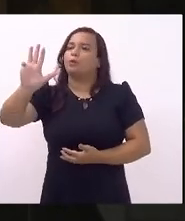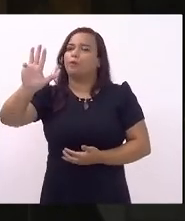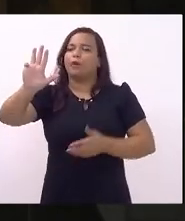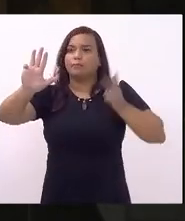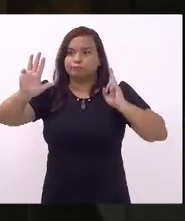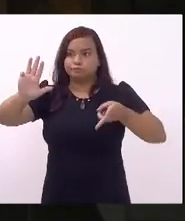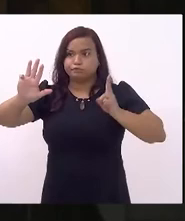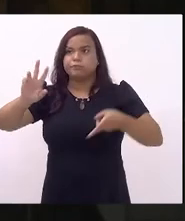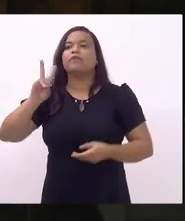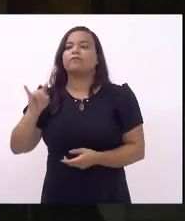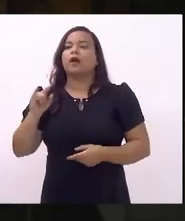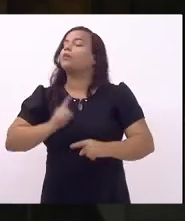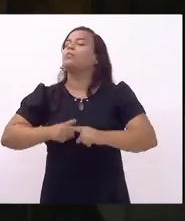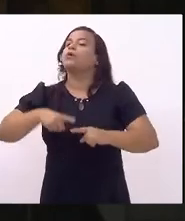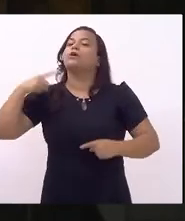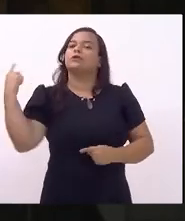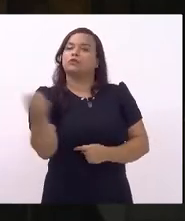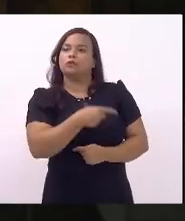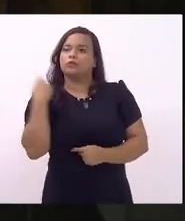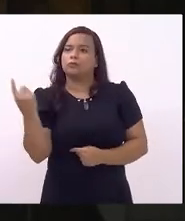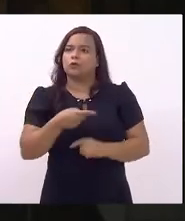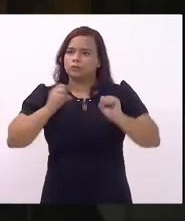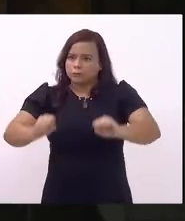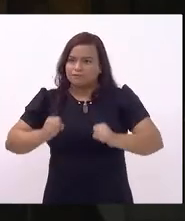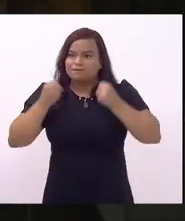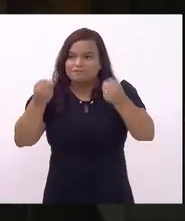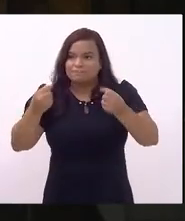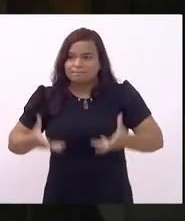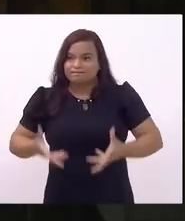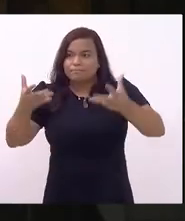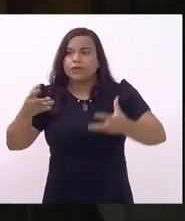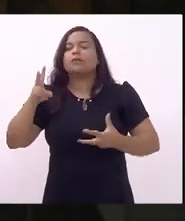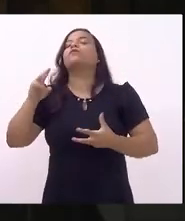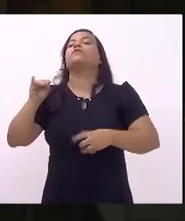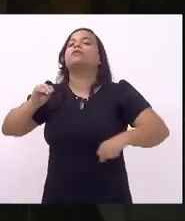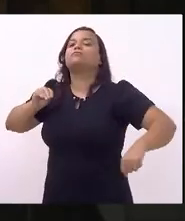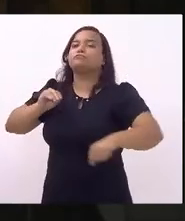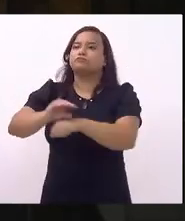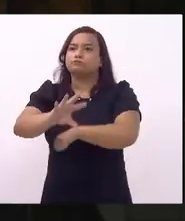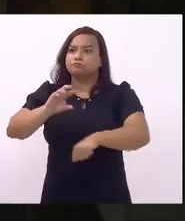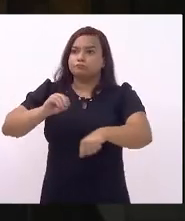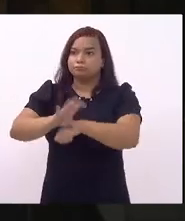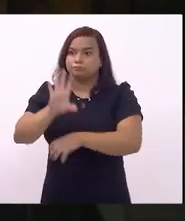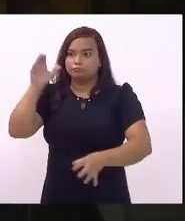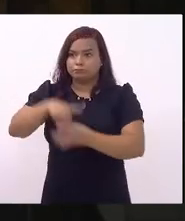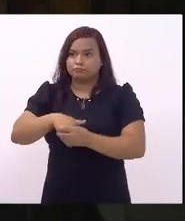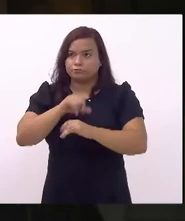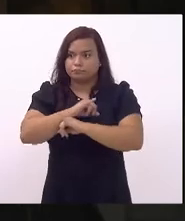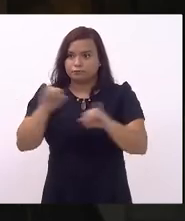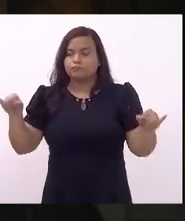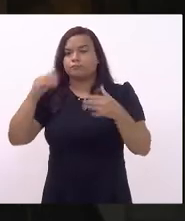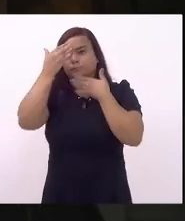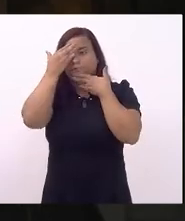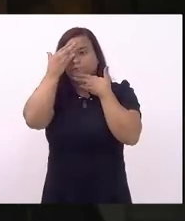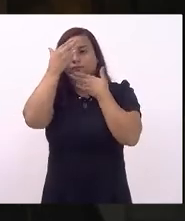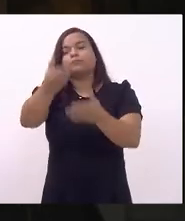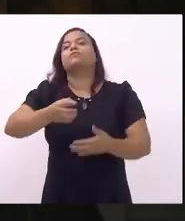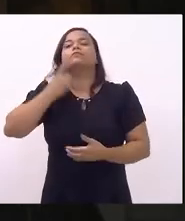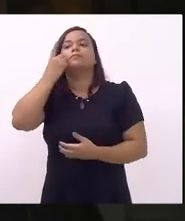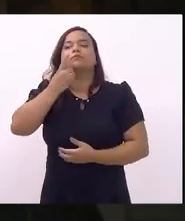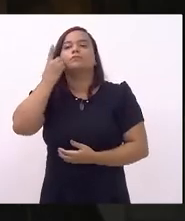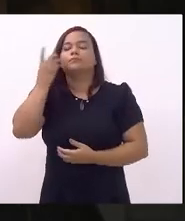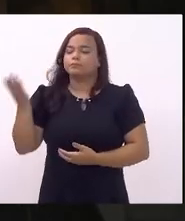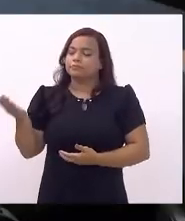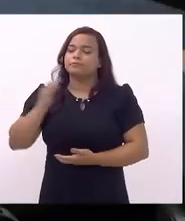porque a gente vai dar novamente o recado nas urnas muito obrigado deputado Charles Batista